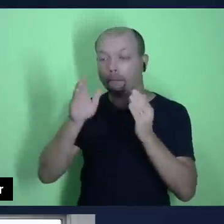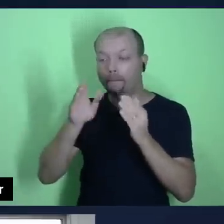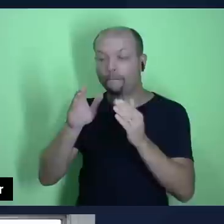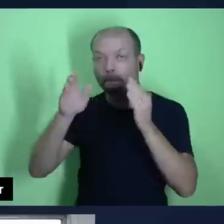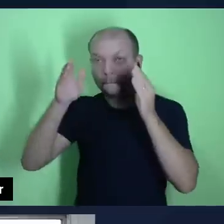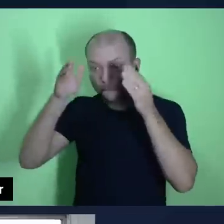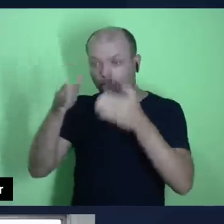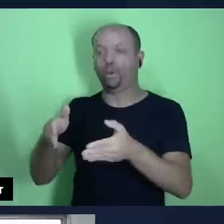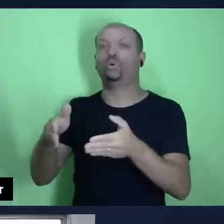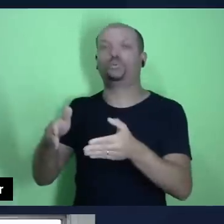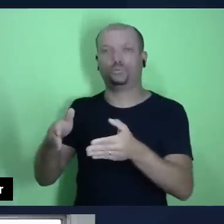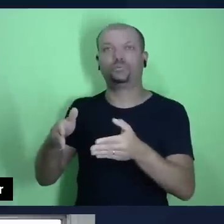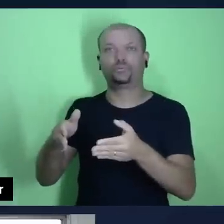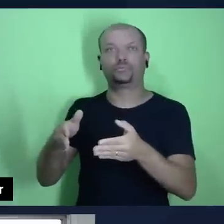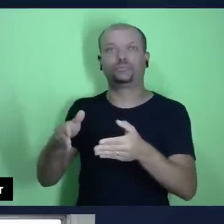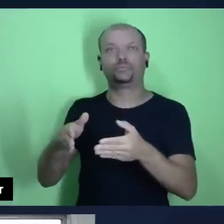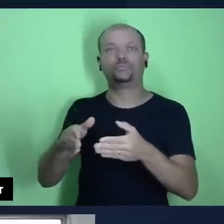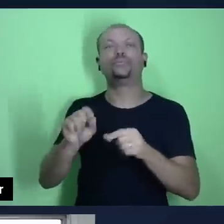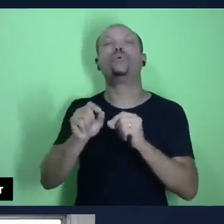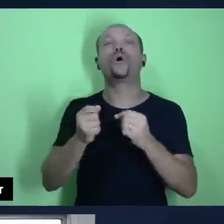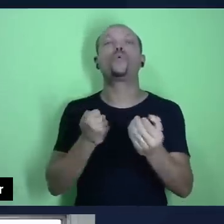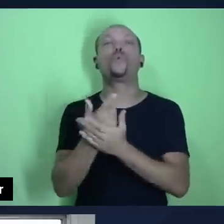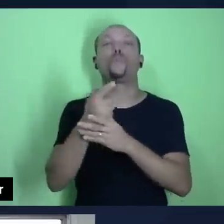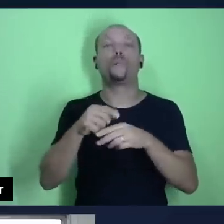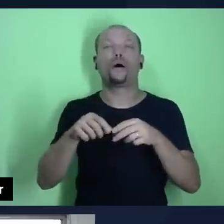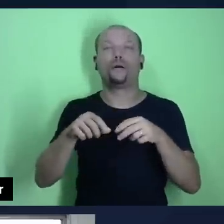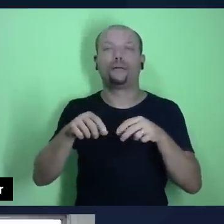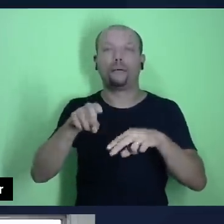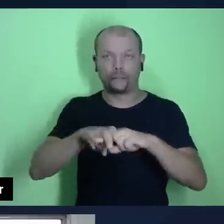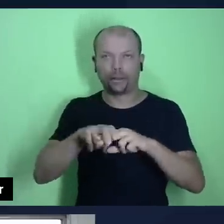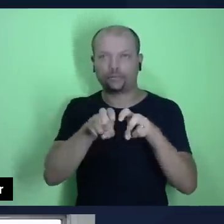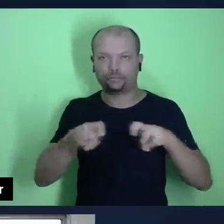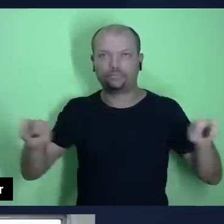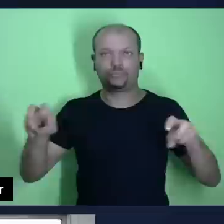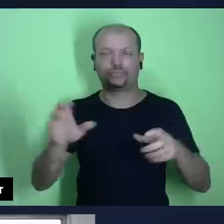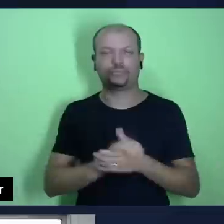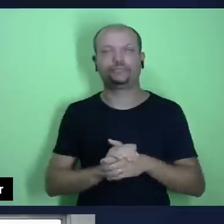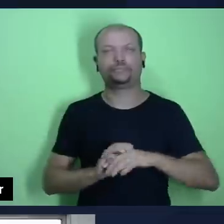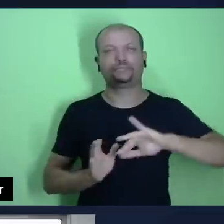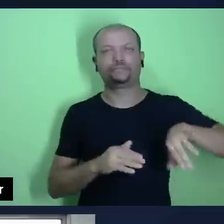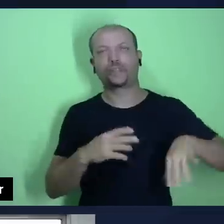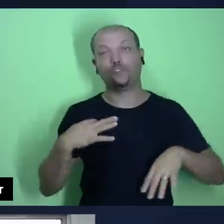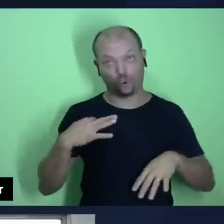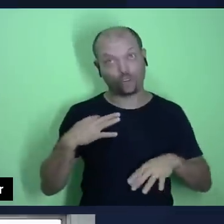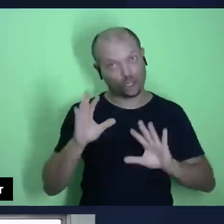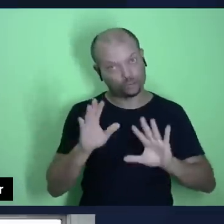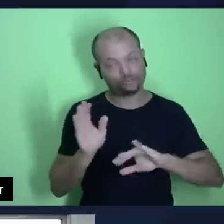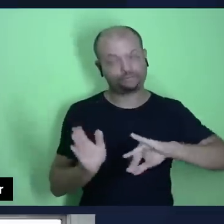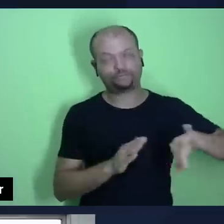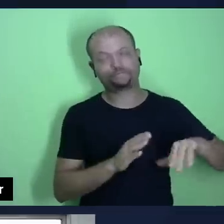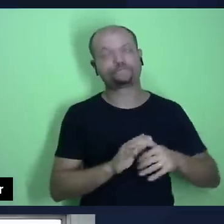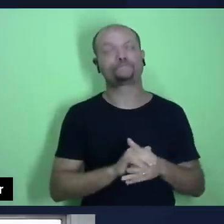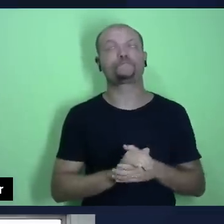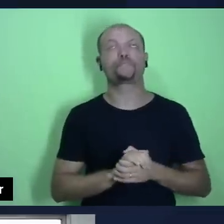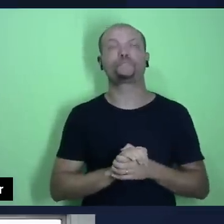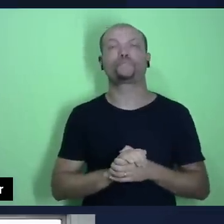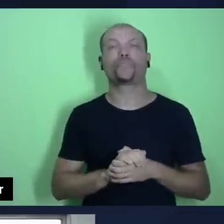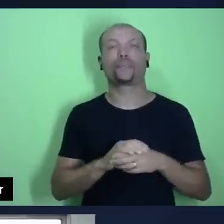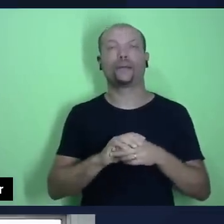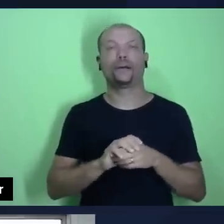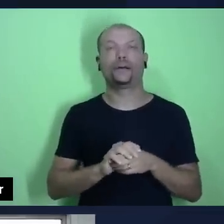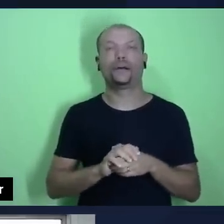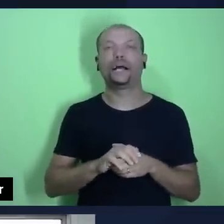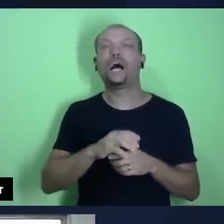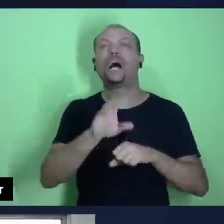Então, essa oferta seria a oferta voluntária. Nós temos aquela oferta que a pessoa devolve a cada